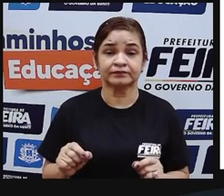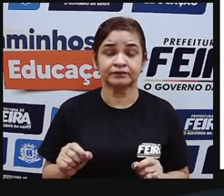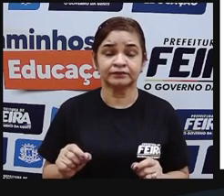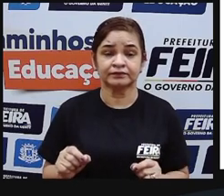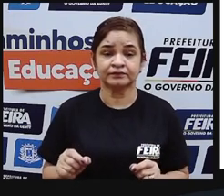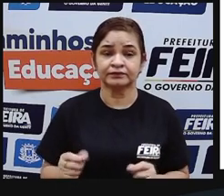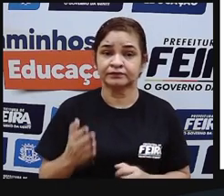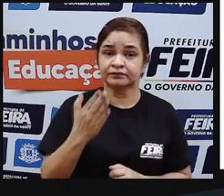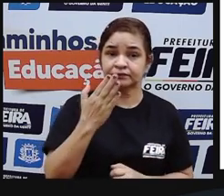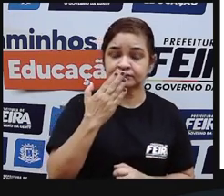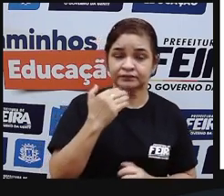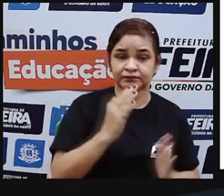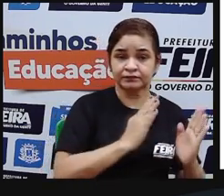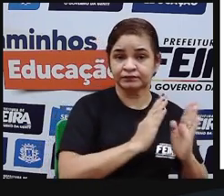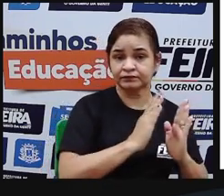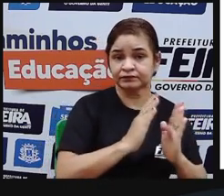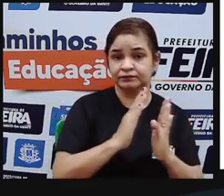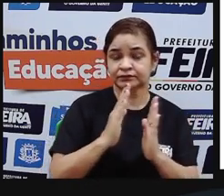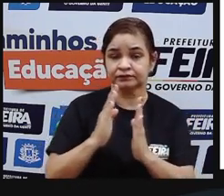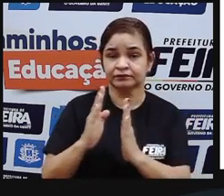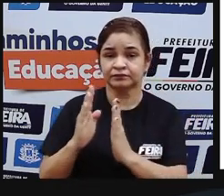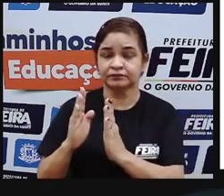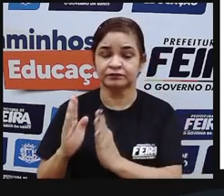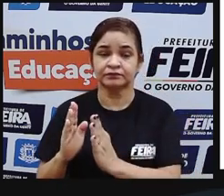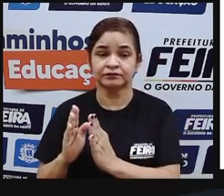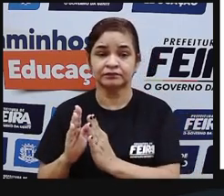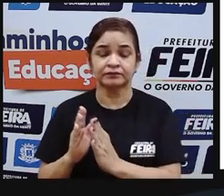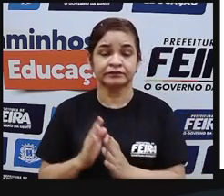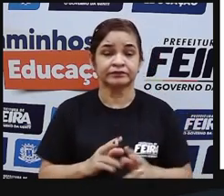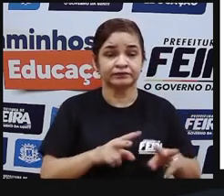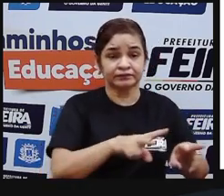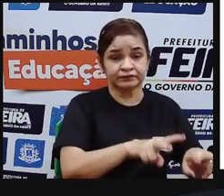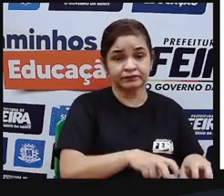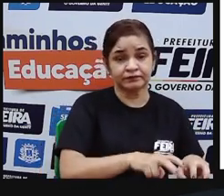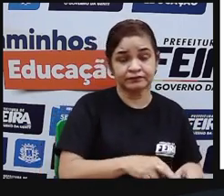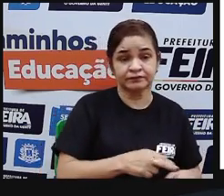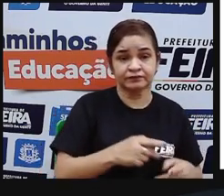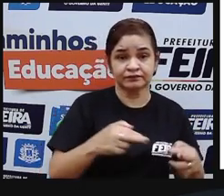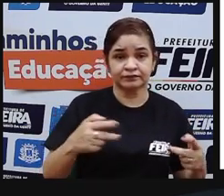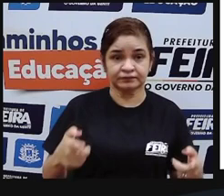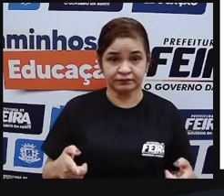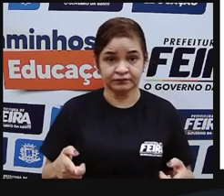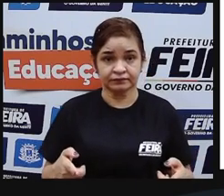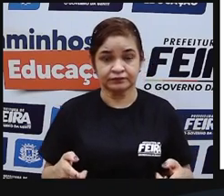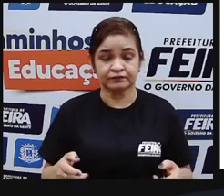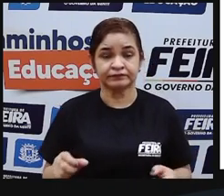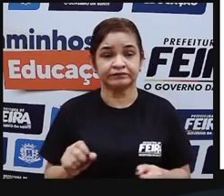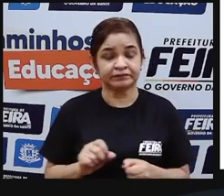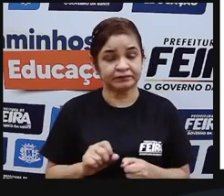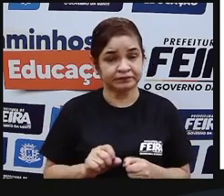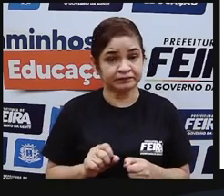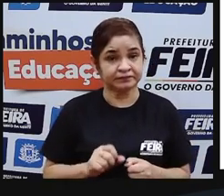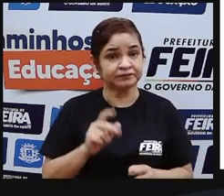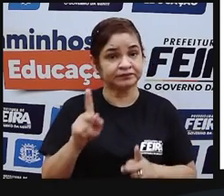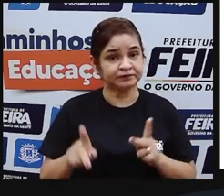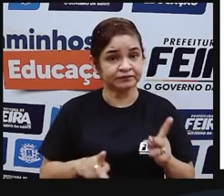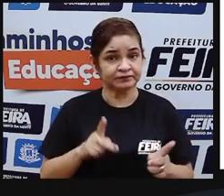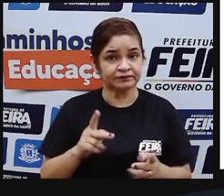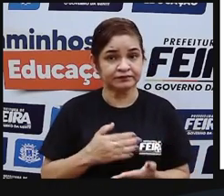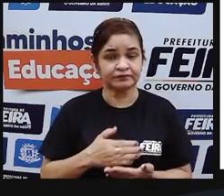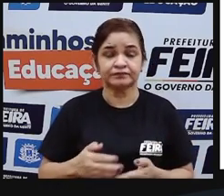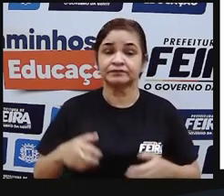alimentos e dos produtos da agricultura e da pecuária feita por esses polos daí a